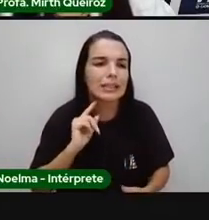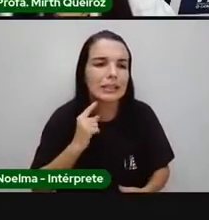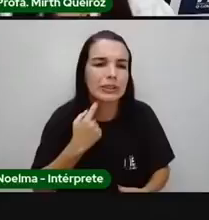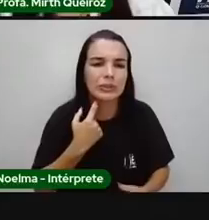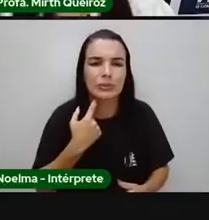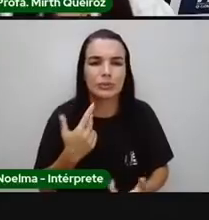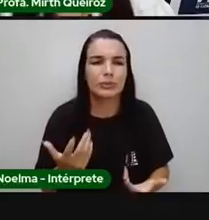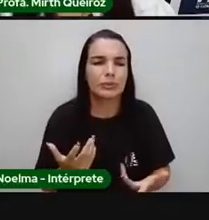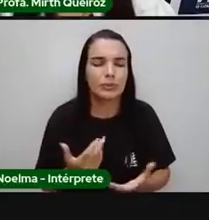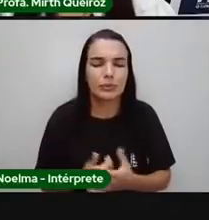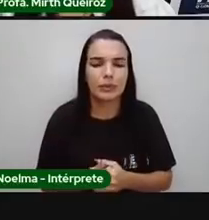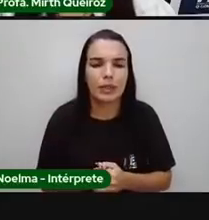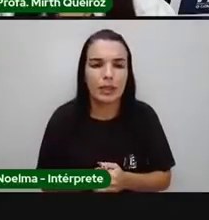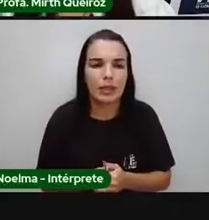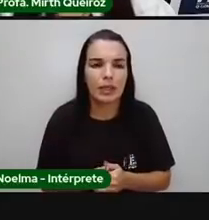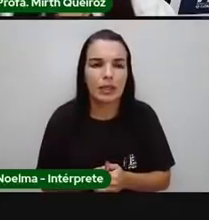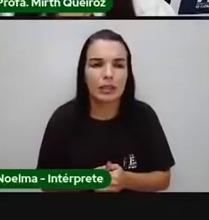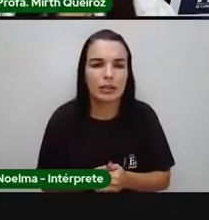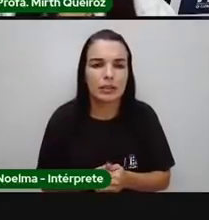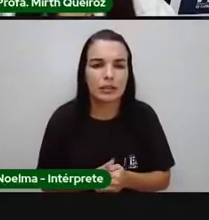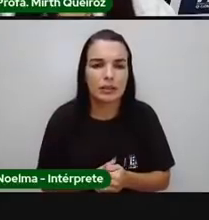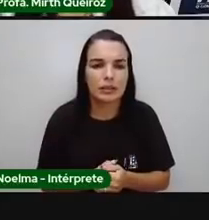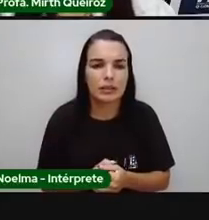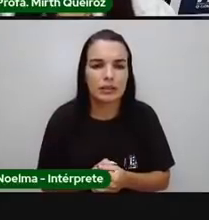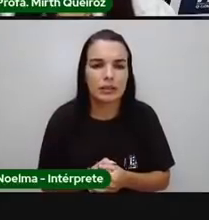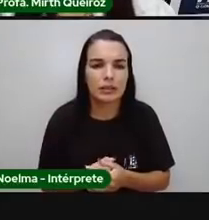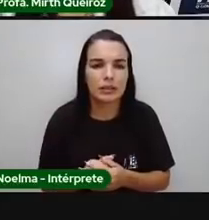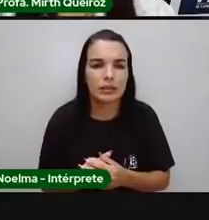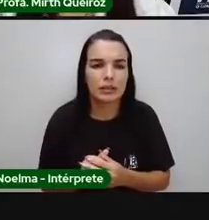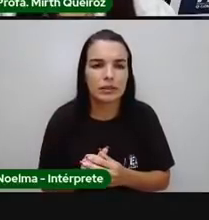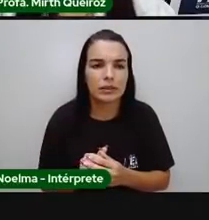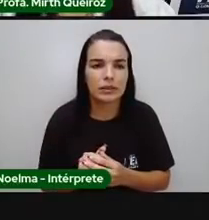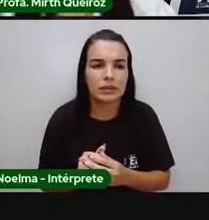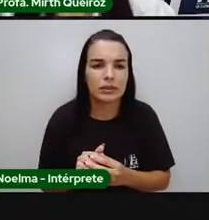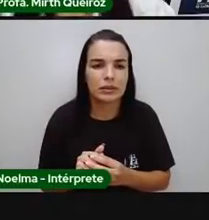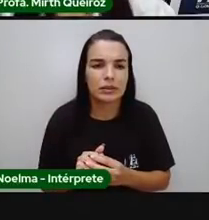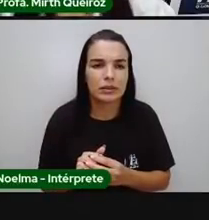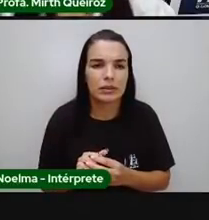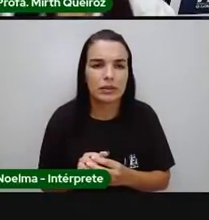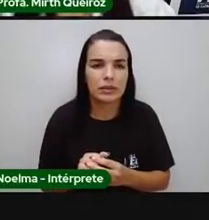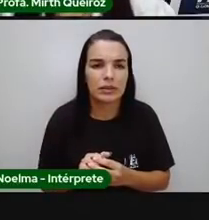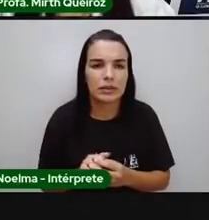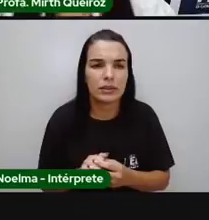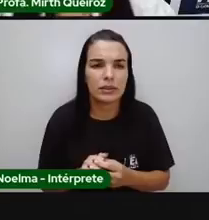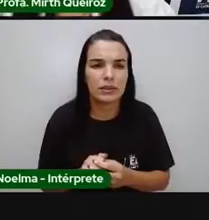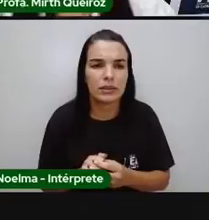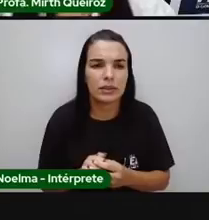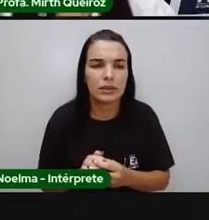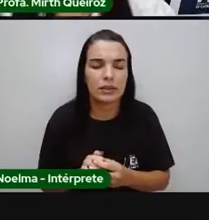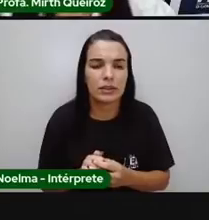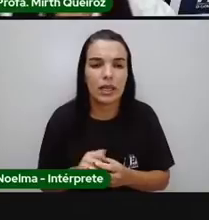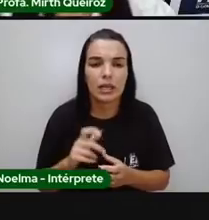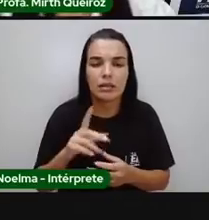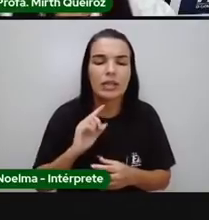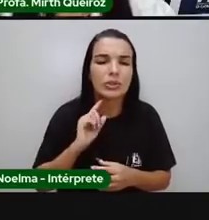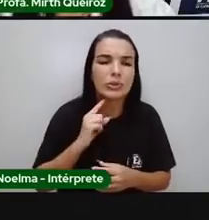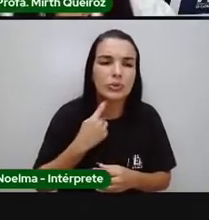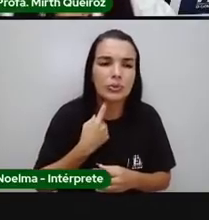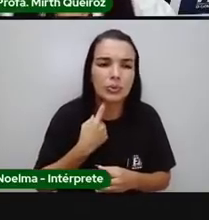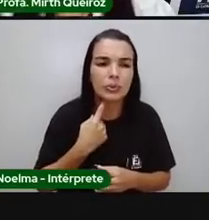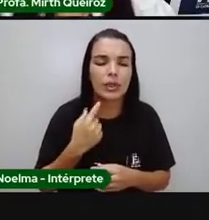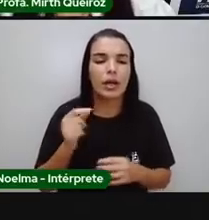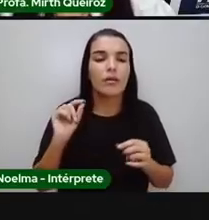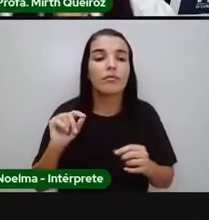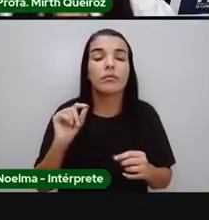água, ou pode ser um rato de água, ou mesmo um rio, alguma coisa do tipo, que é poluído. Tem